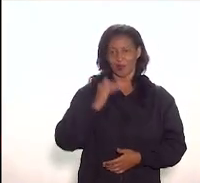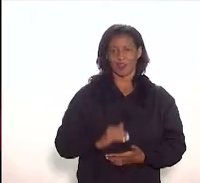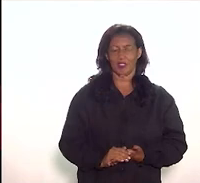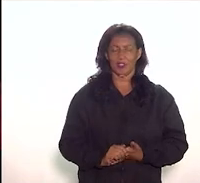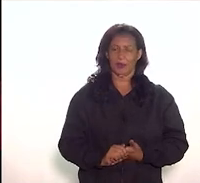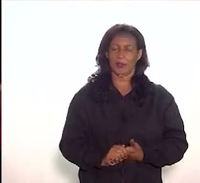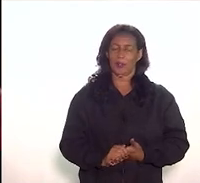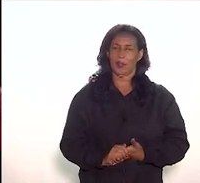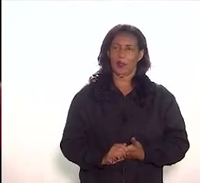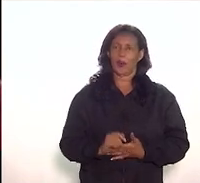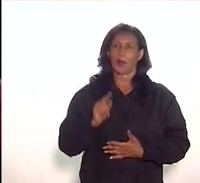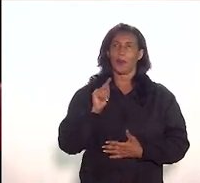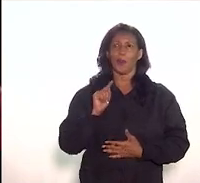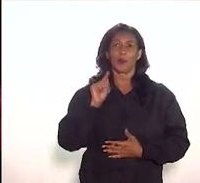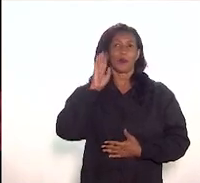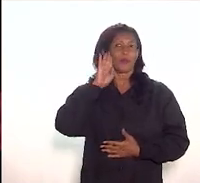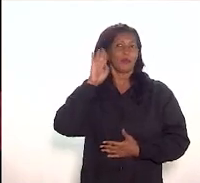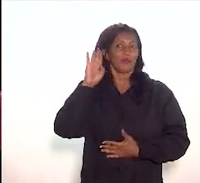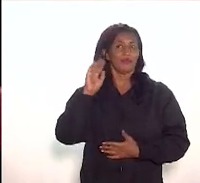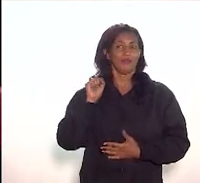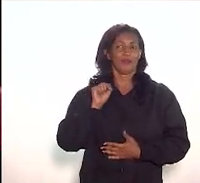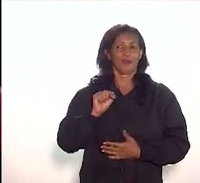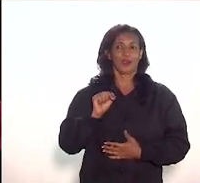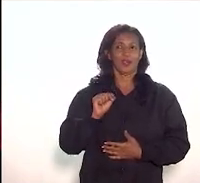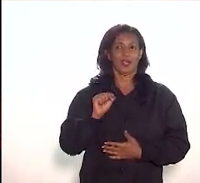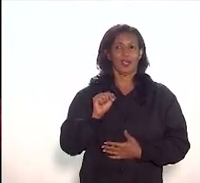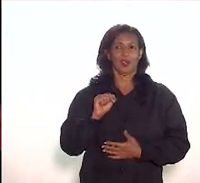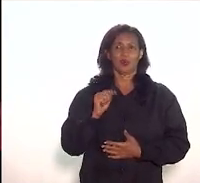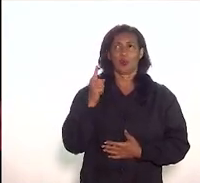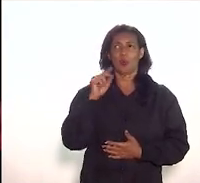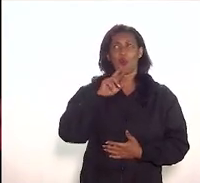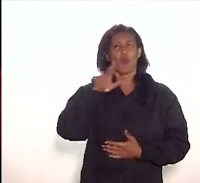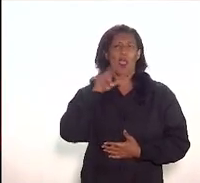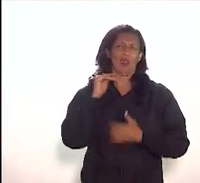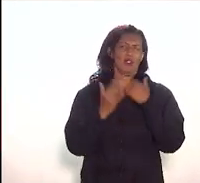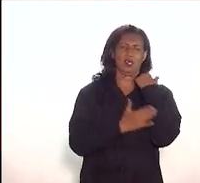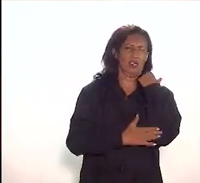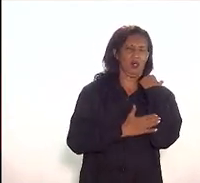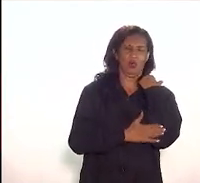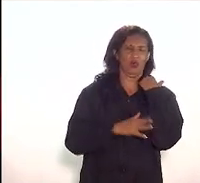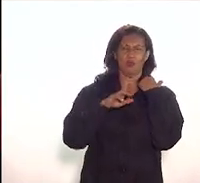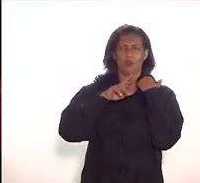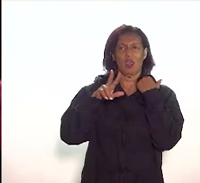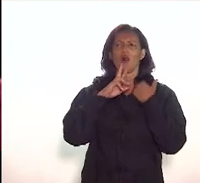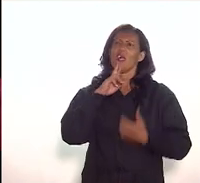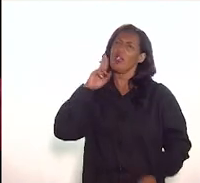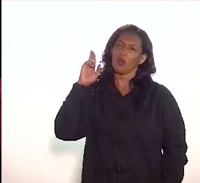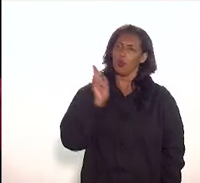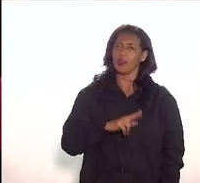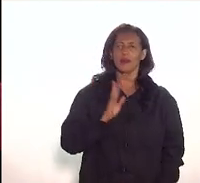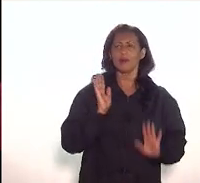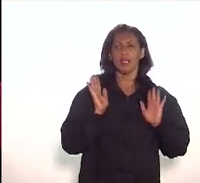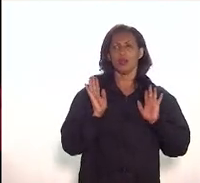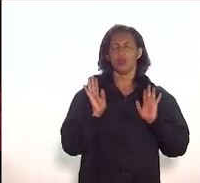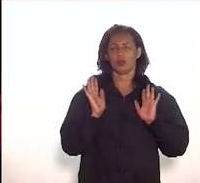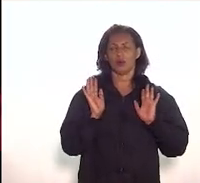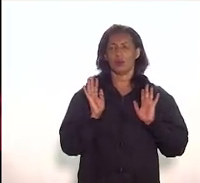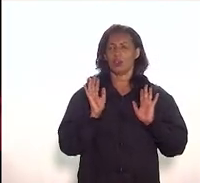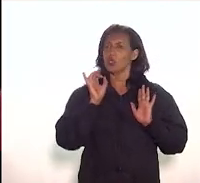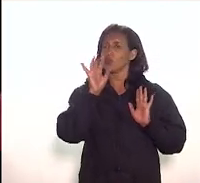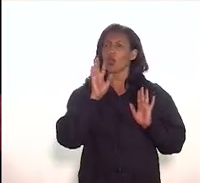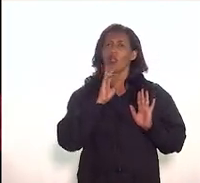protagonismo disso eu acho que não tem uma questão de ciúmes nada disso é uma questão de reconhecimento uma questão de